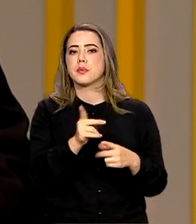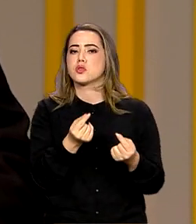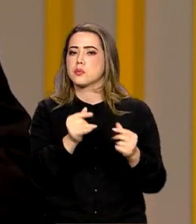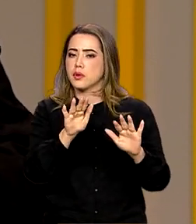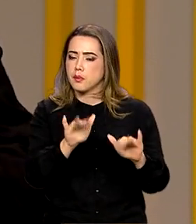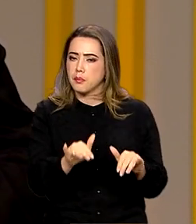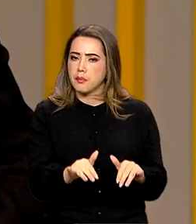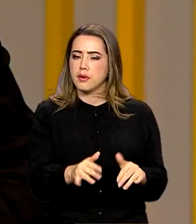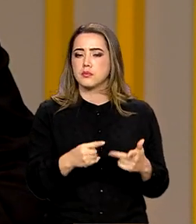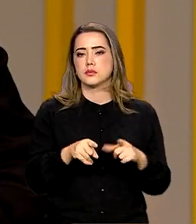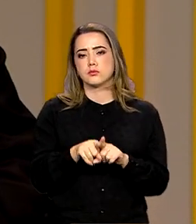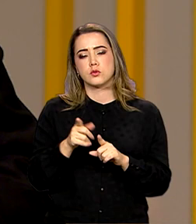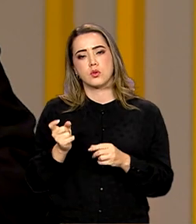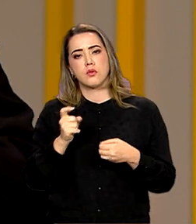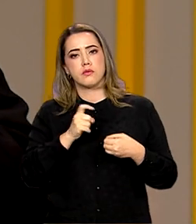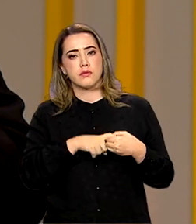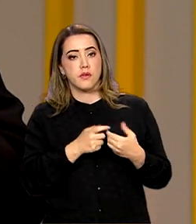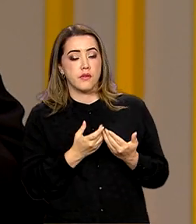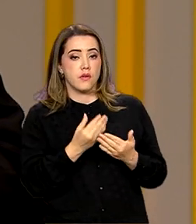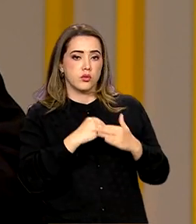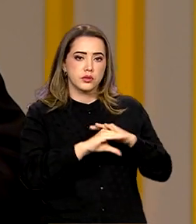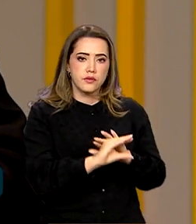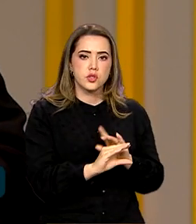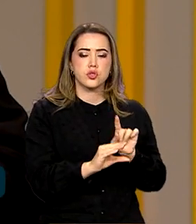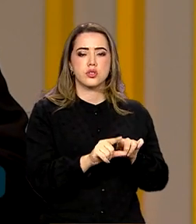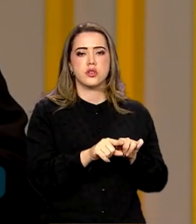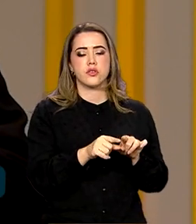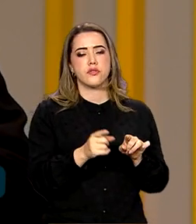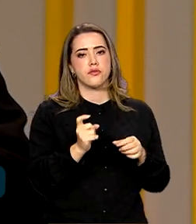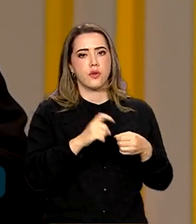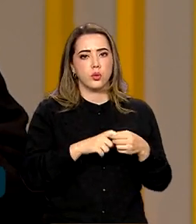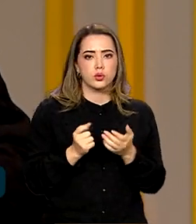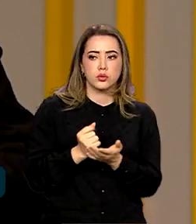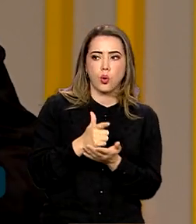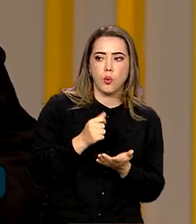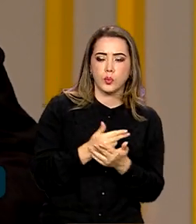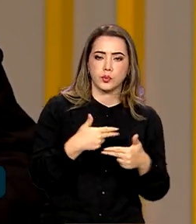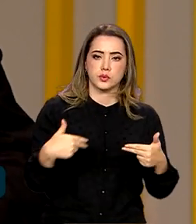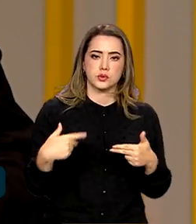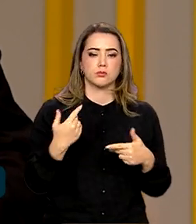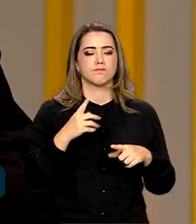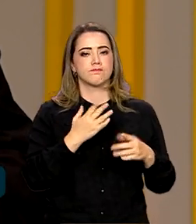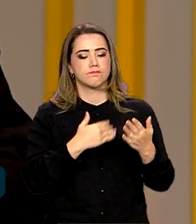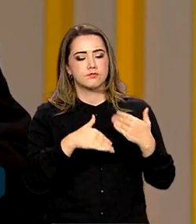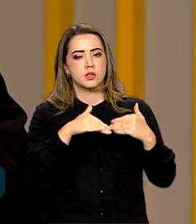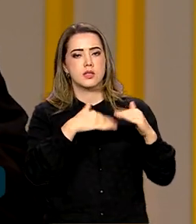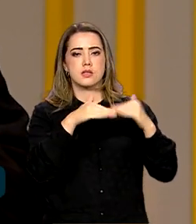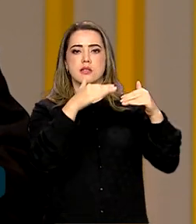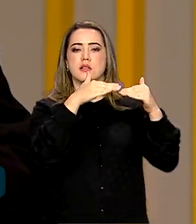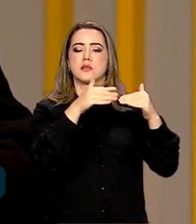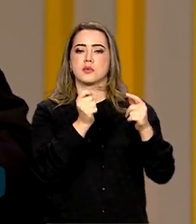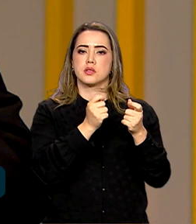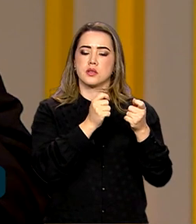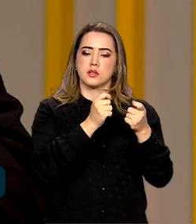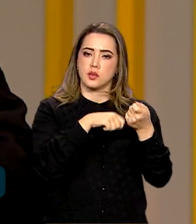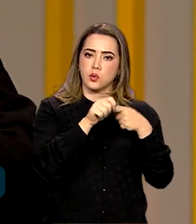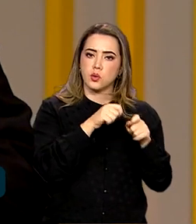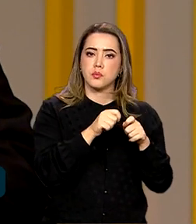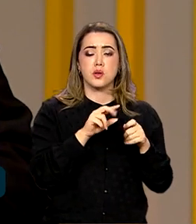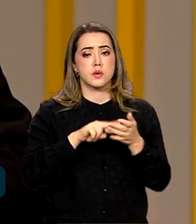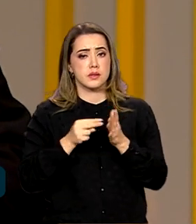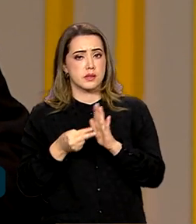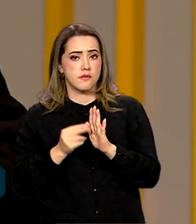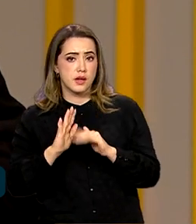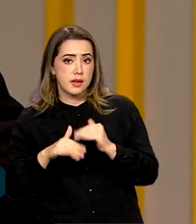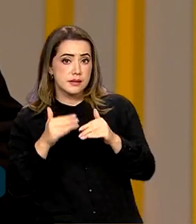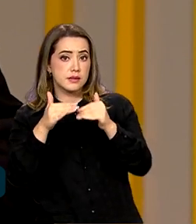retomada ao consumo, uma retomada ao investimento, uma aceleração do crescimento da economia e de geração de emprego. Então, não é só o consumo, né, que